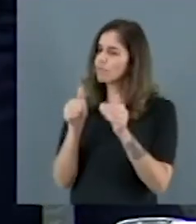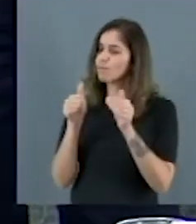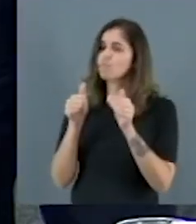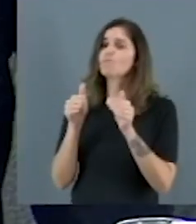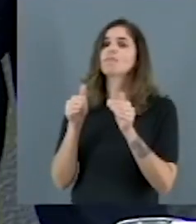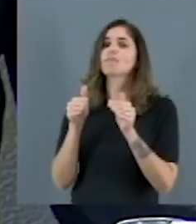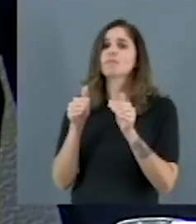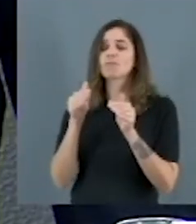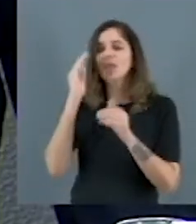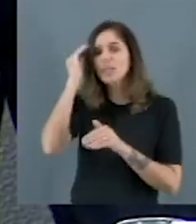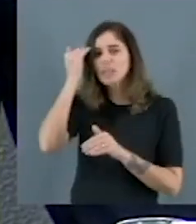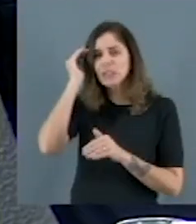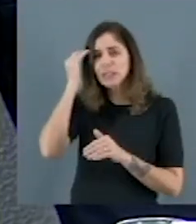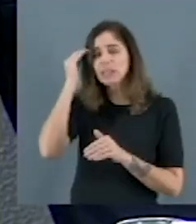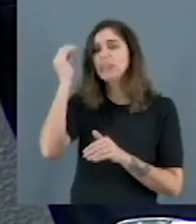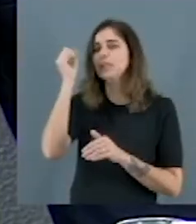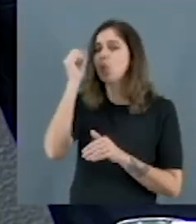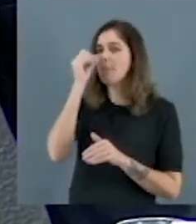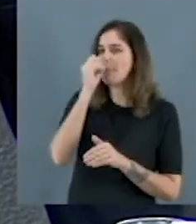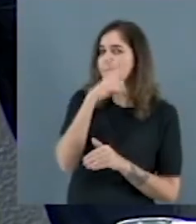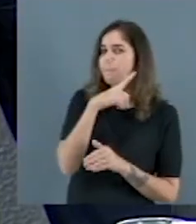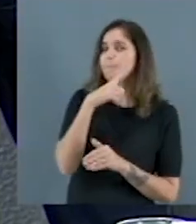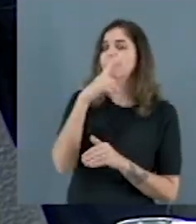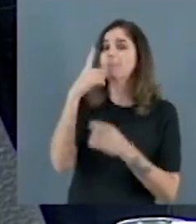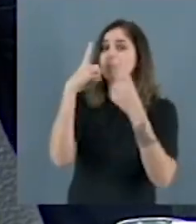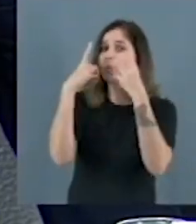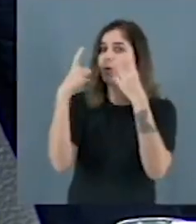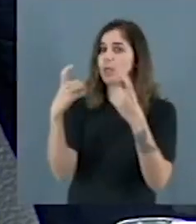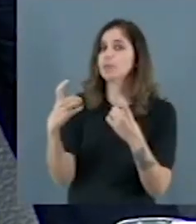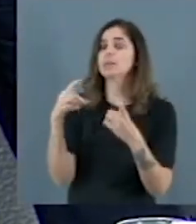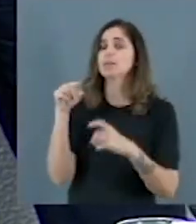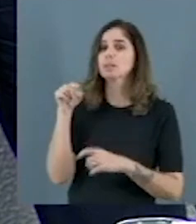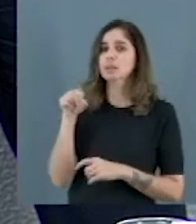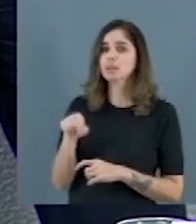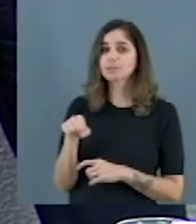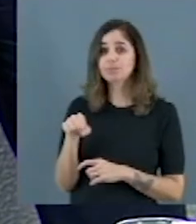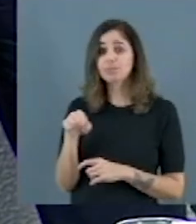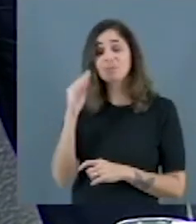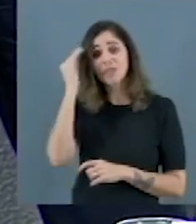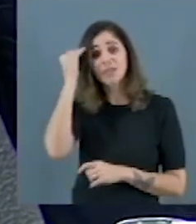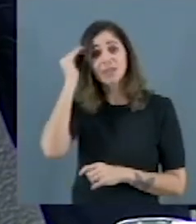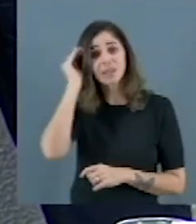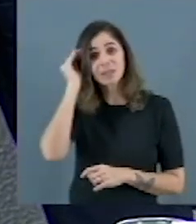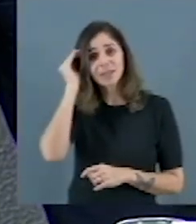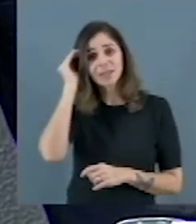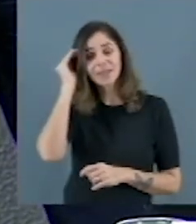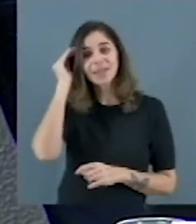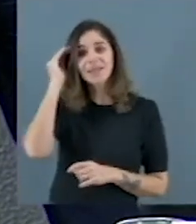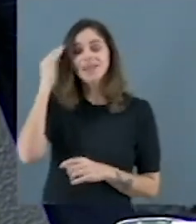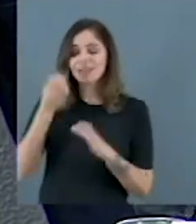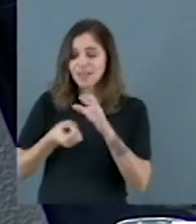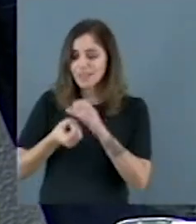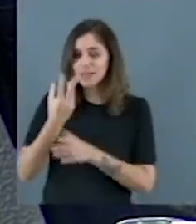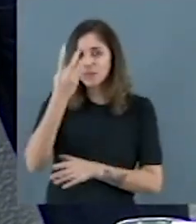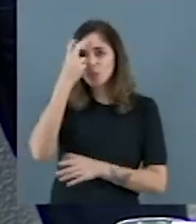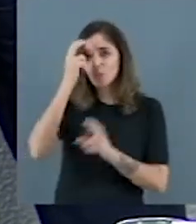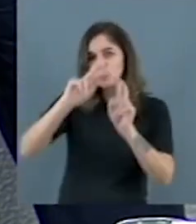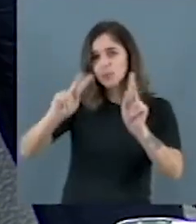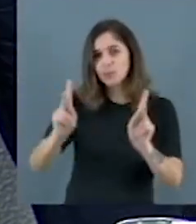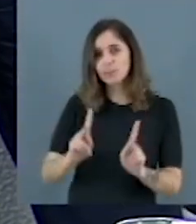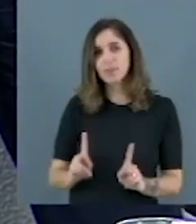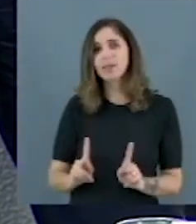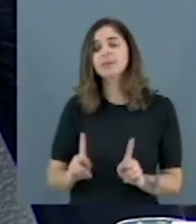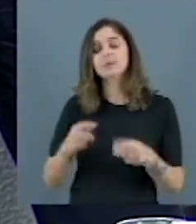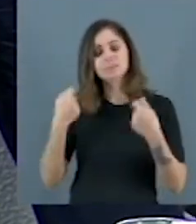complexidade de que ela nos convoca e entender que a construção de uma cultura de paz passa